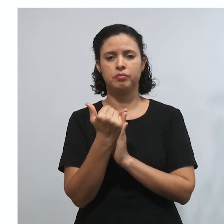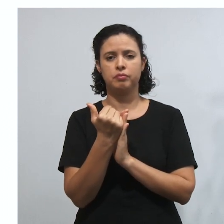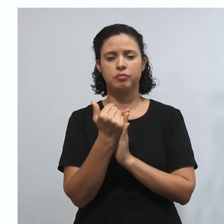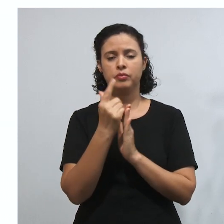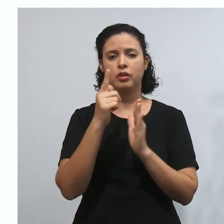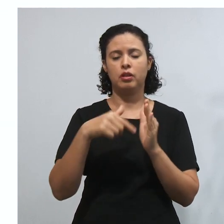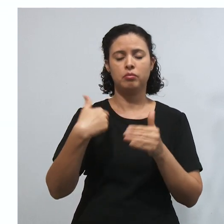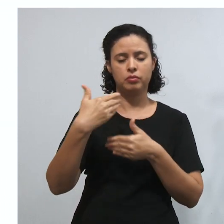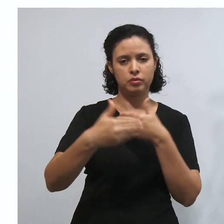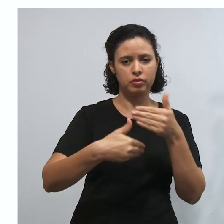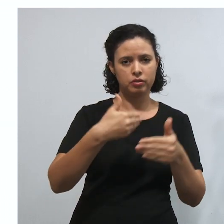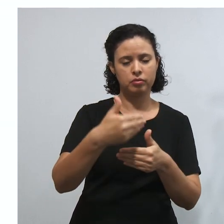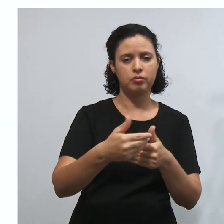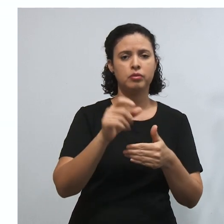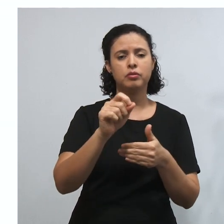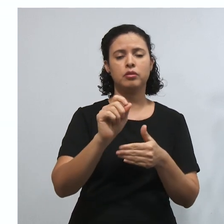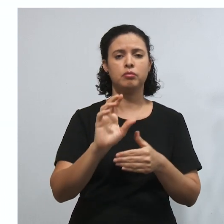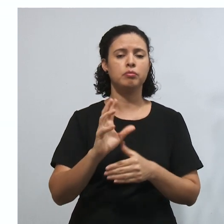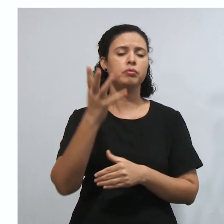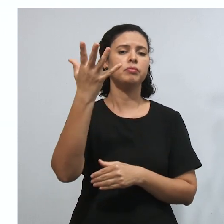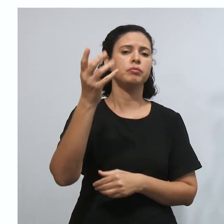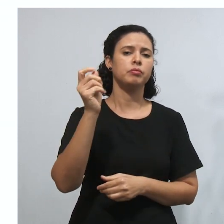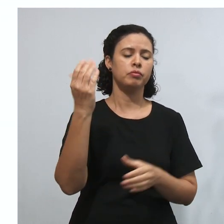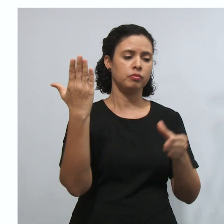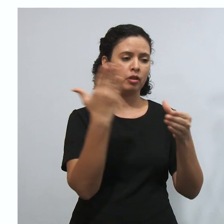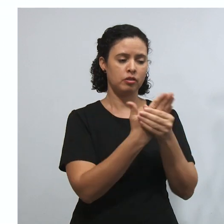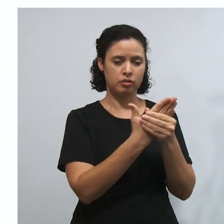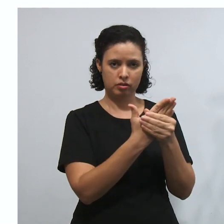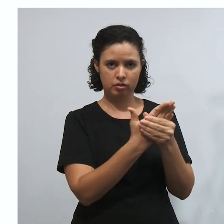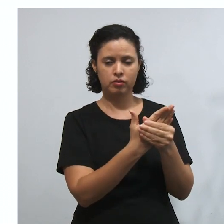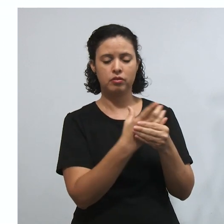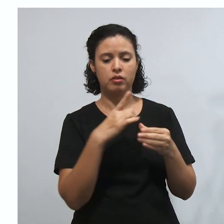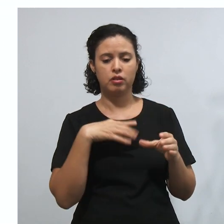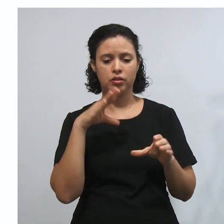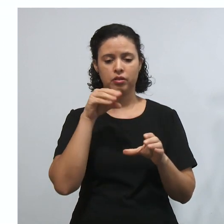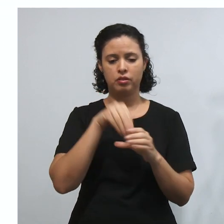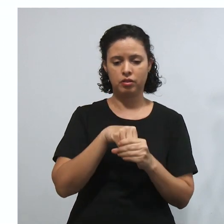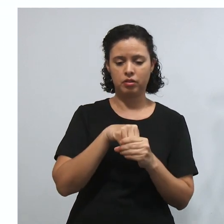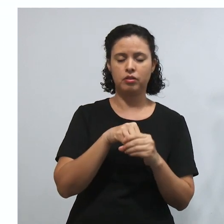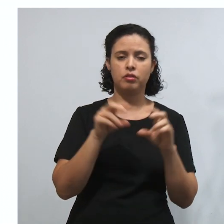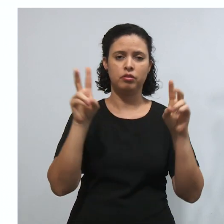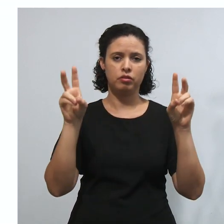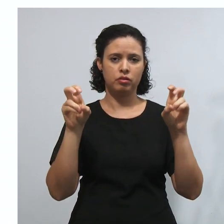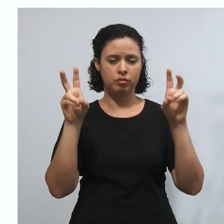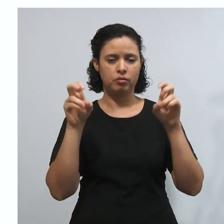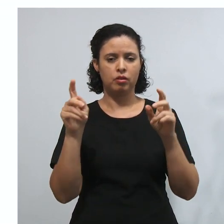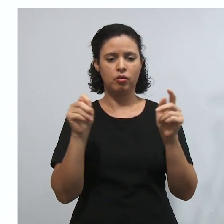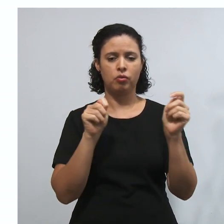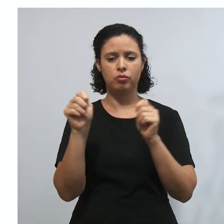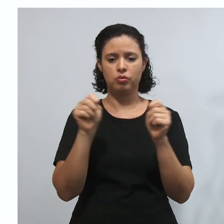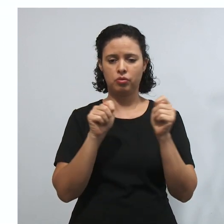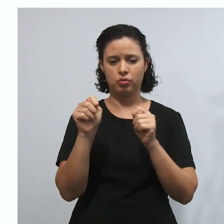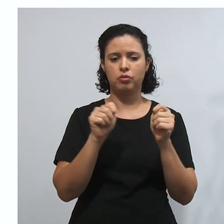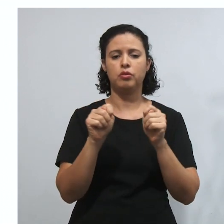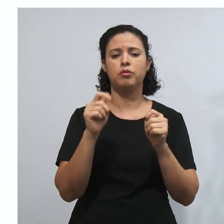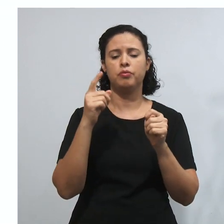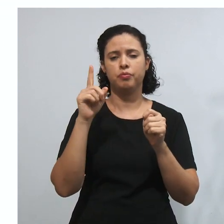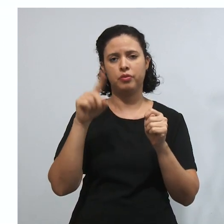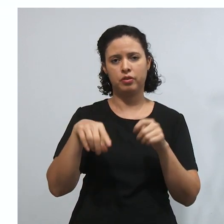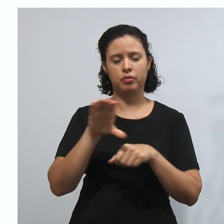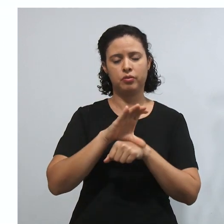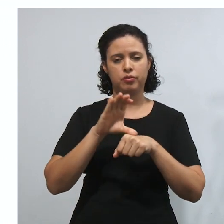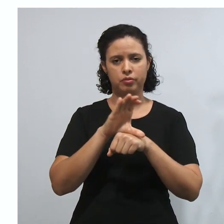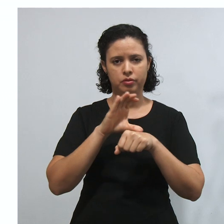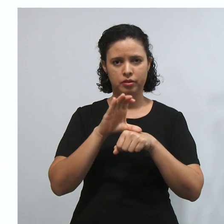procedimento, no caso, uma ação que está aqui dentro dessa temática de controle de constitucionalidade. nós temos também